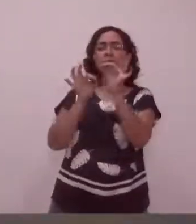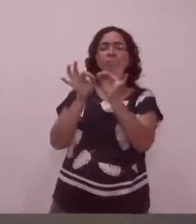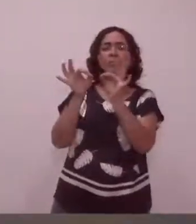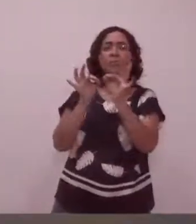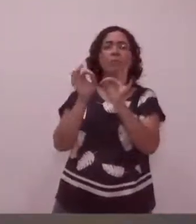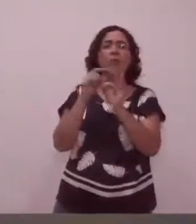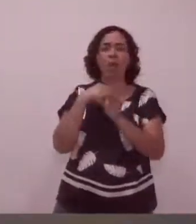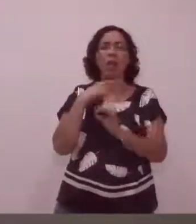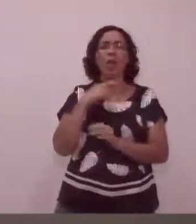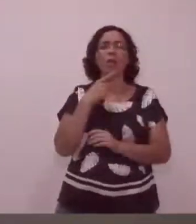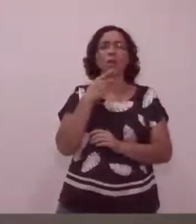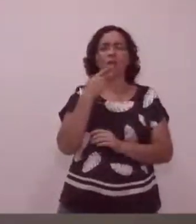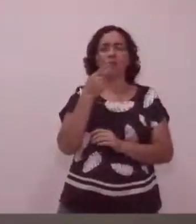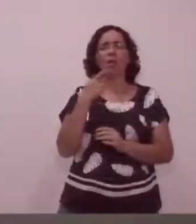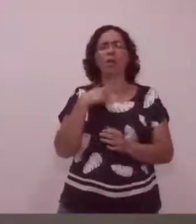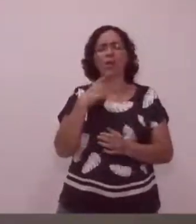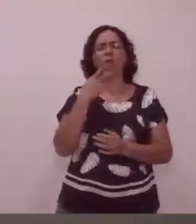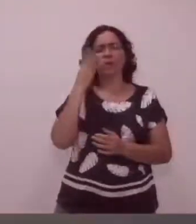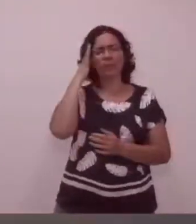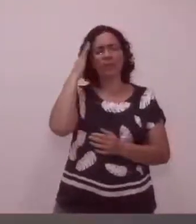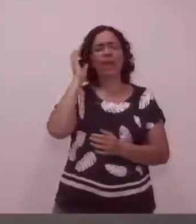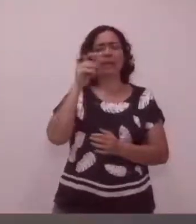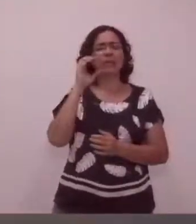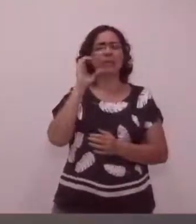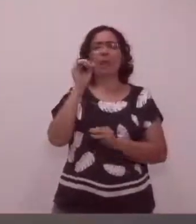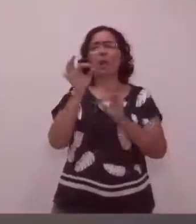E vou elencar algumas coisas, porque falo que é zero.